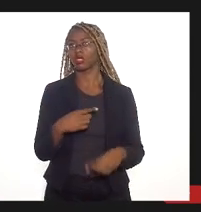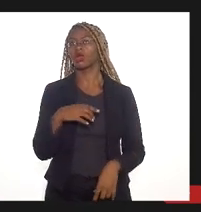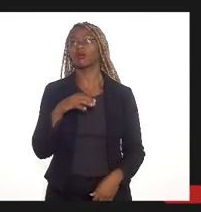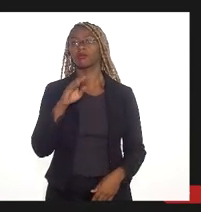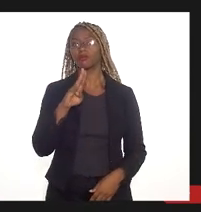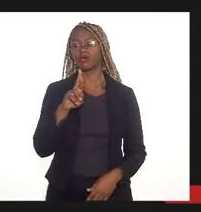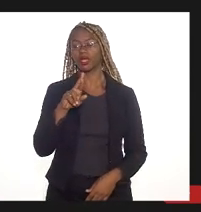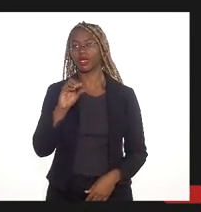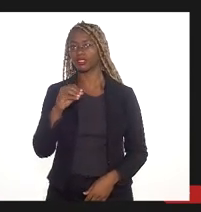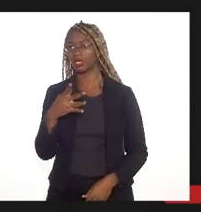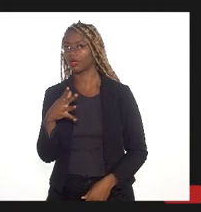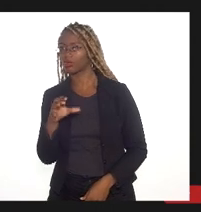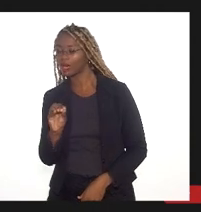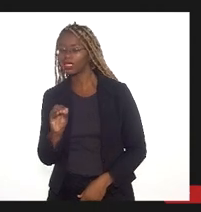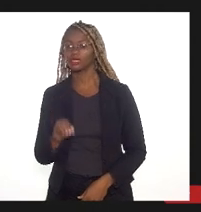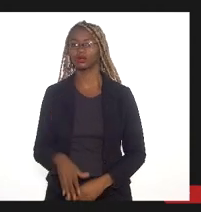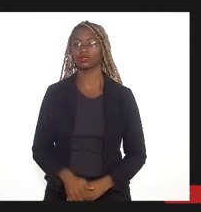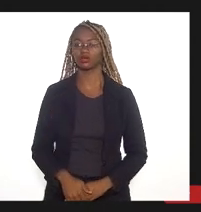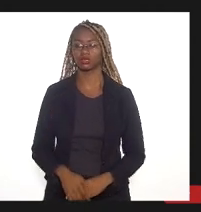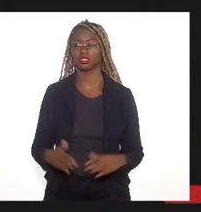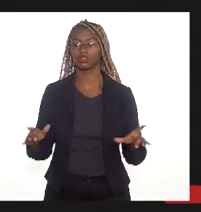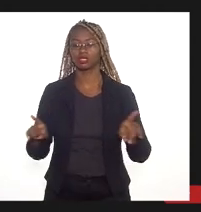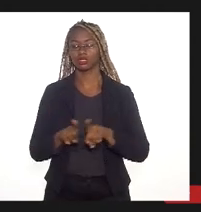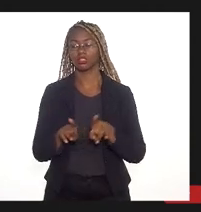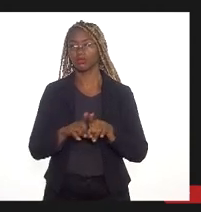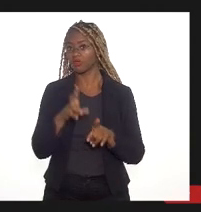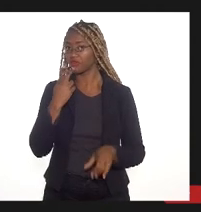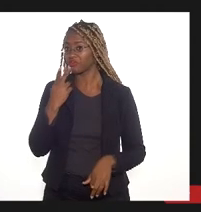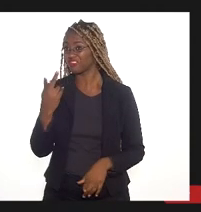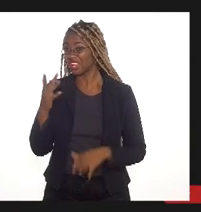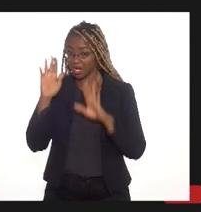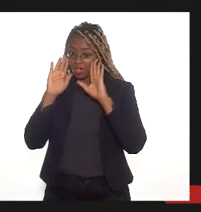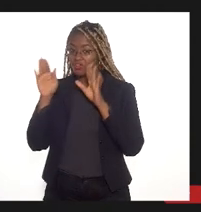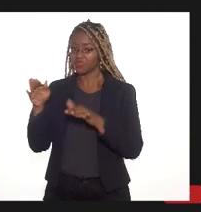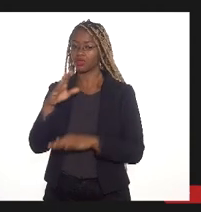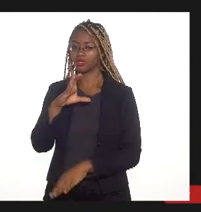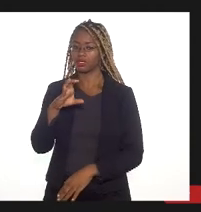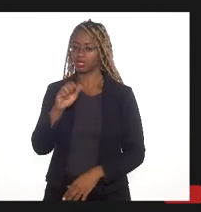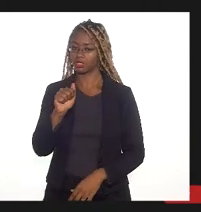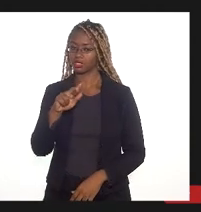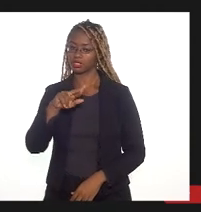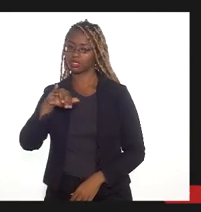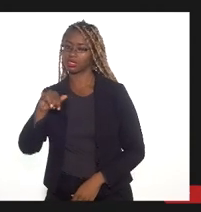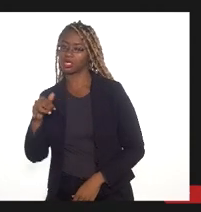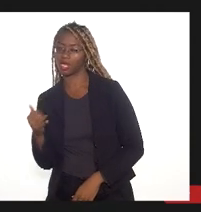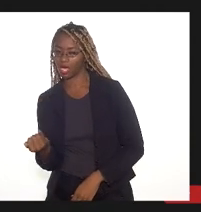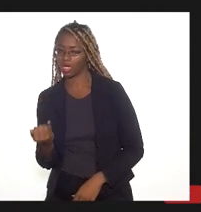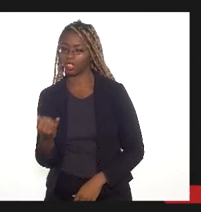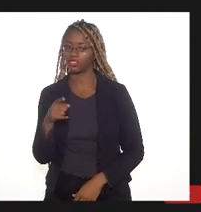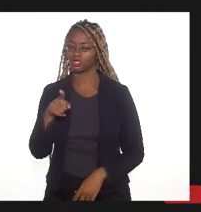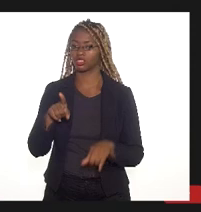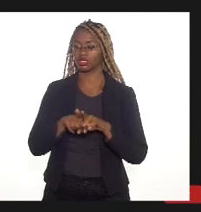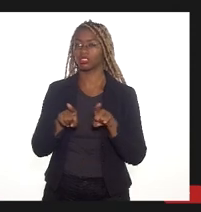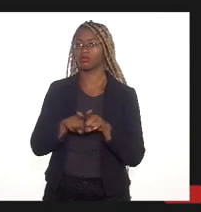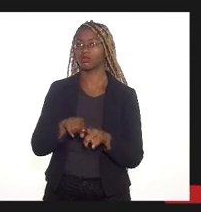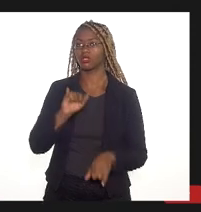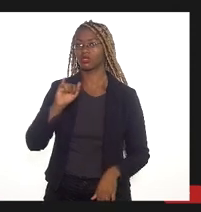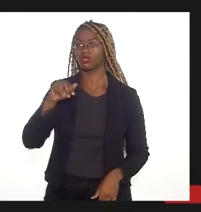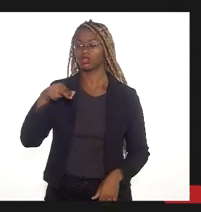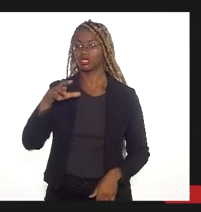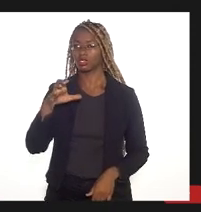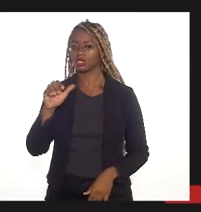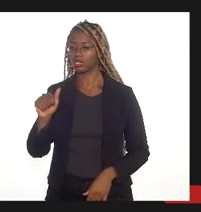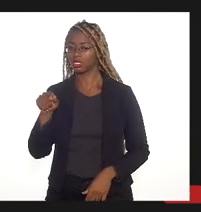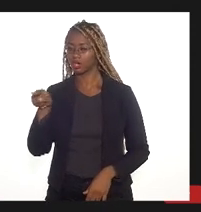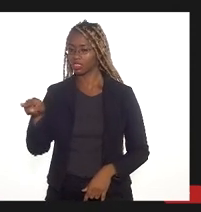Moura Brizola e aí agora falando do CEARG e chamando a atenção do INCRA para a seguinte questão. Podemos voltar na